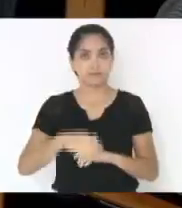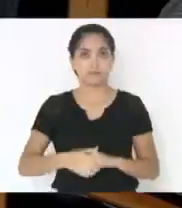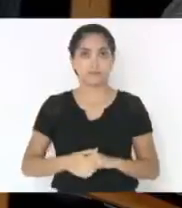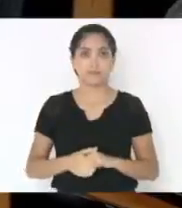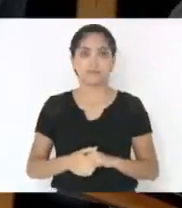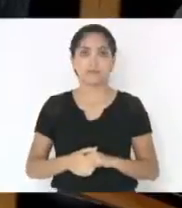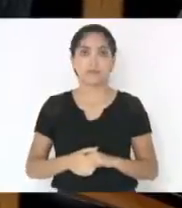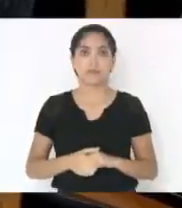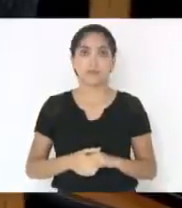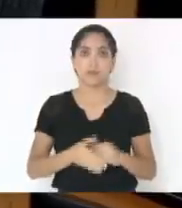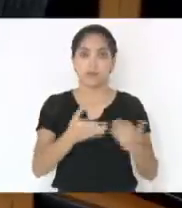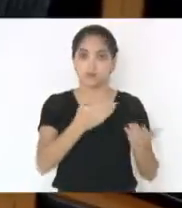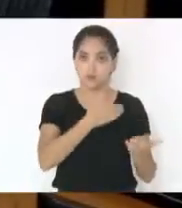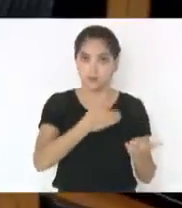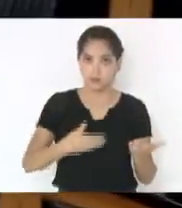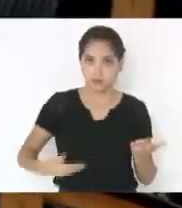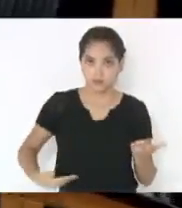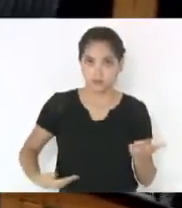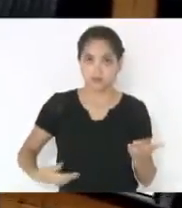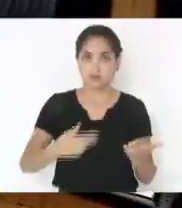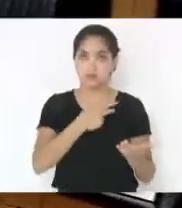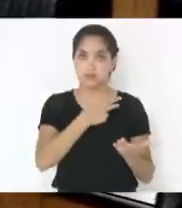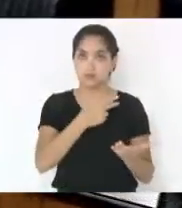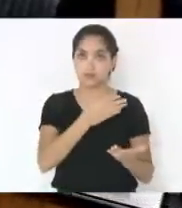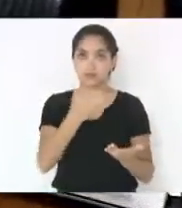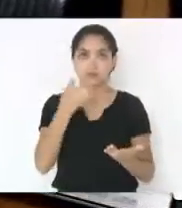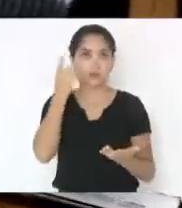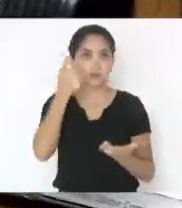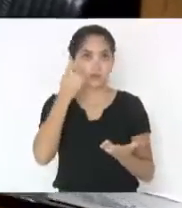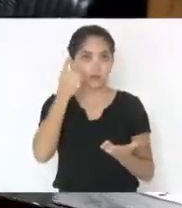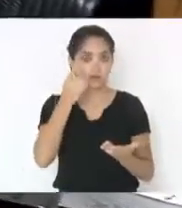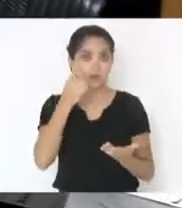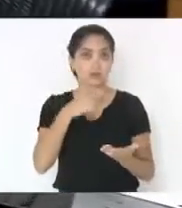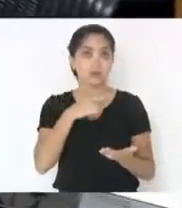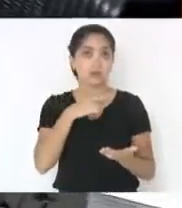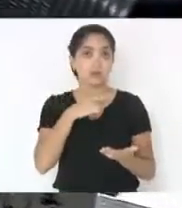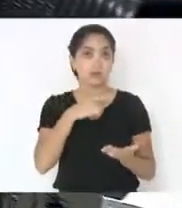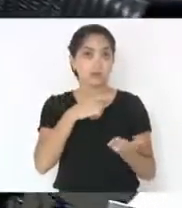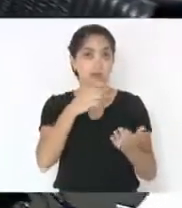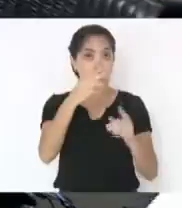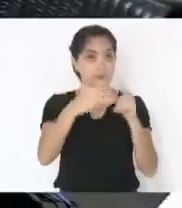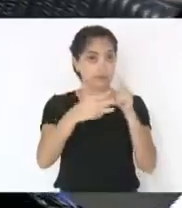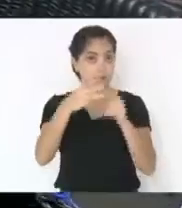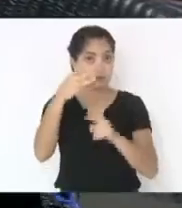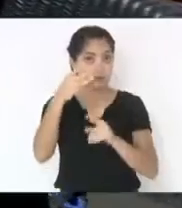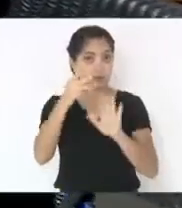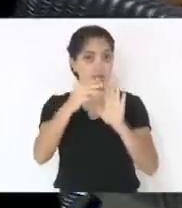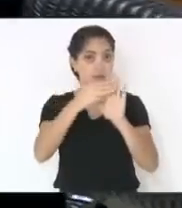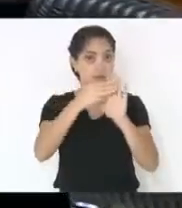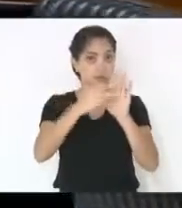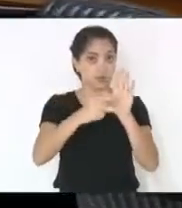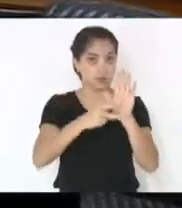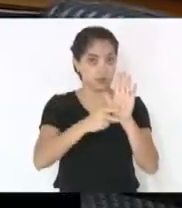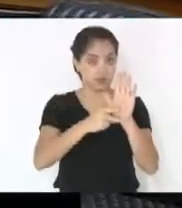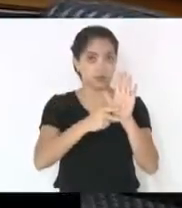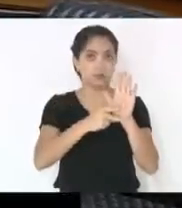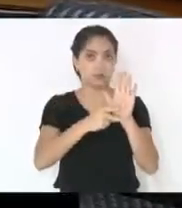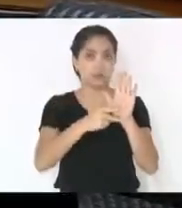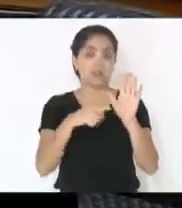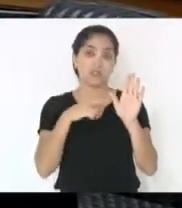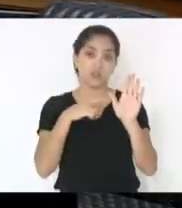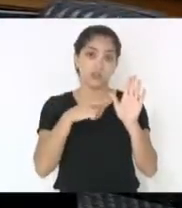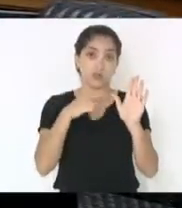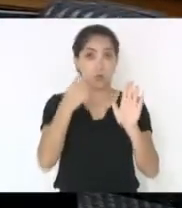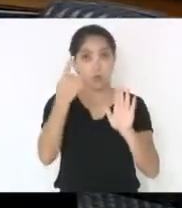Senhor presidente, senhores parlamentares, nós temos três medidas provisórias, ou tínhamos três, porque uma foi